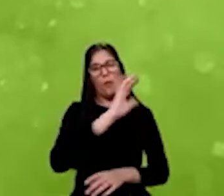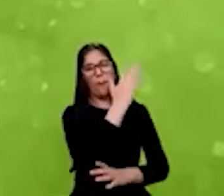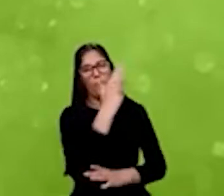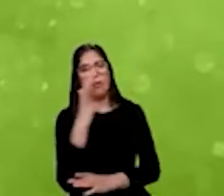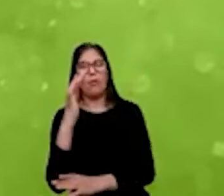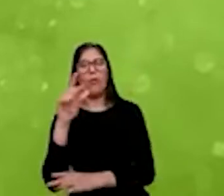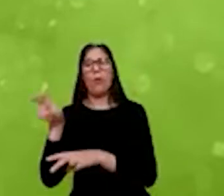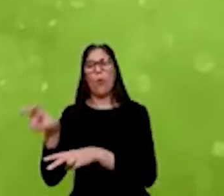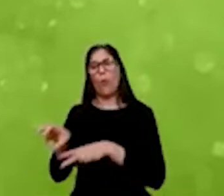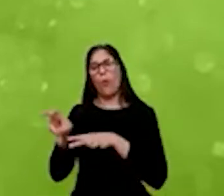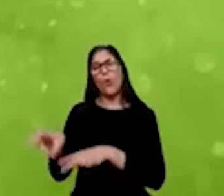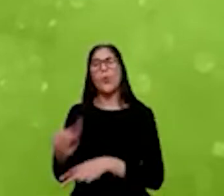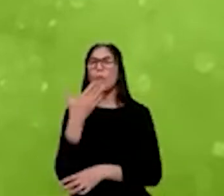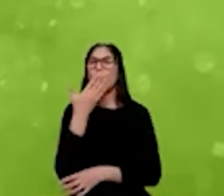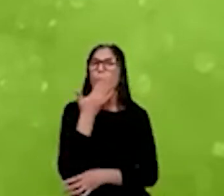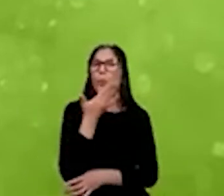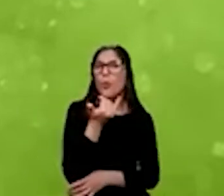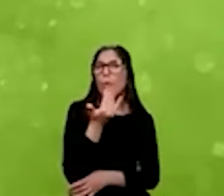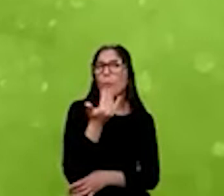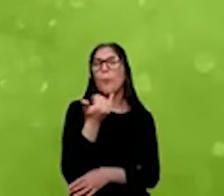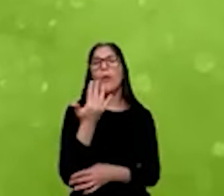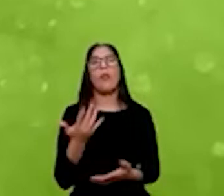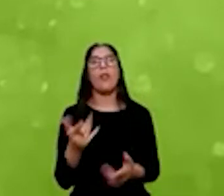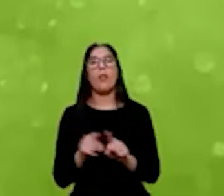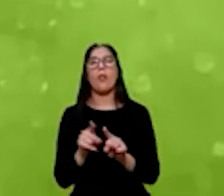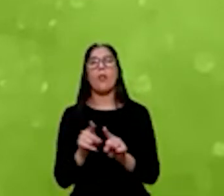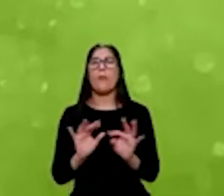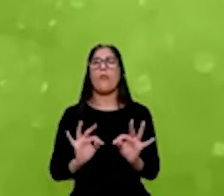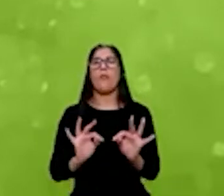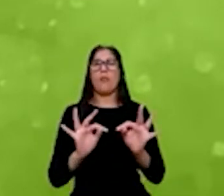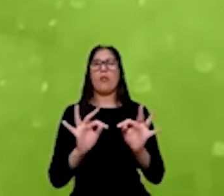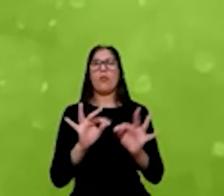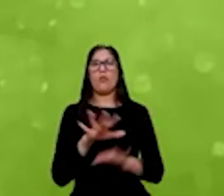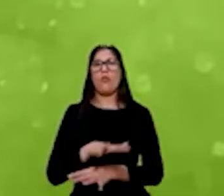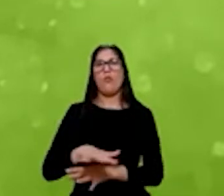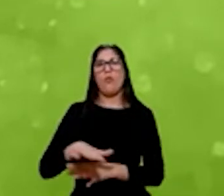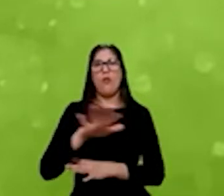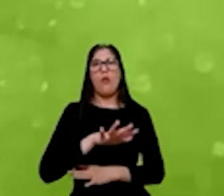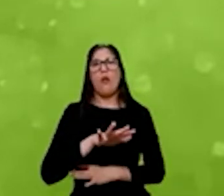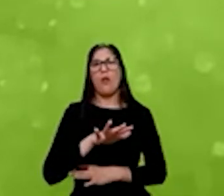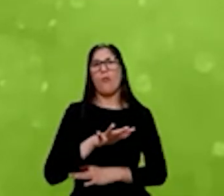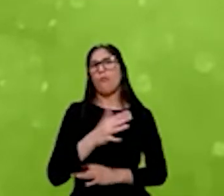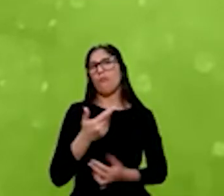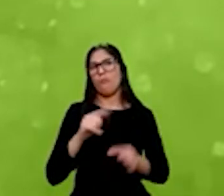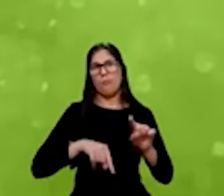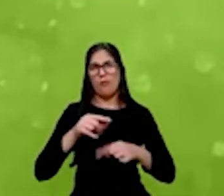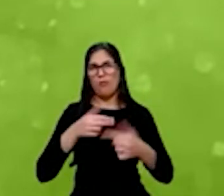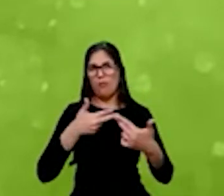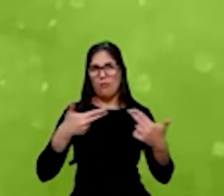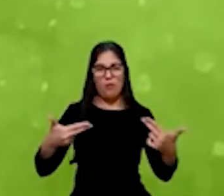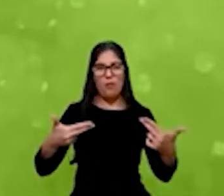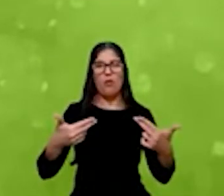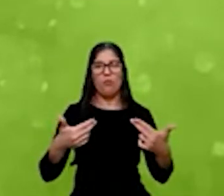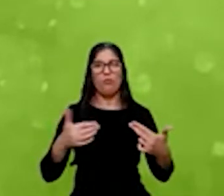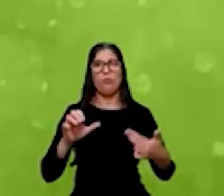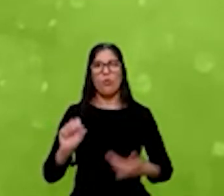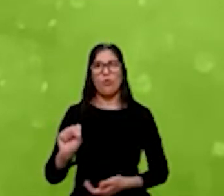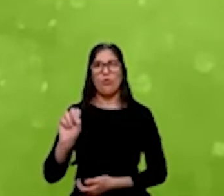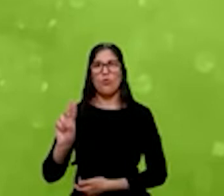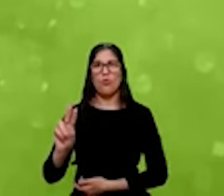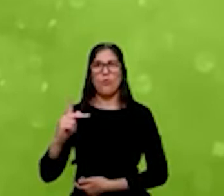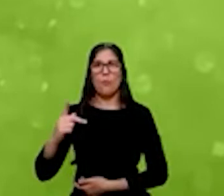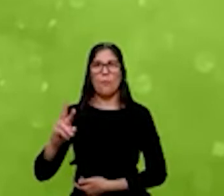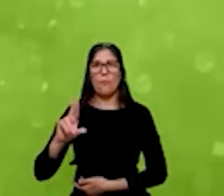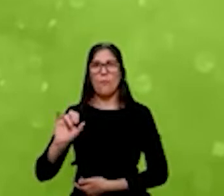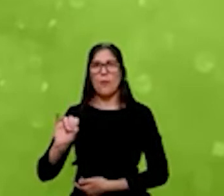alimentos, e também tecnologia na cadeia de suprimentos, dado que esse fundo vai ser voltado para a